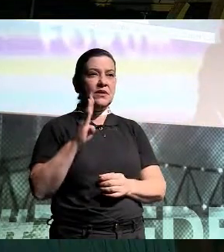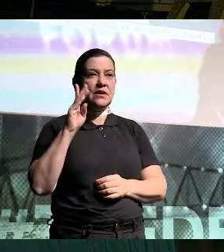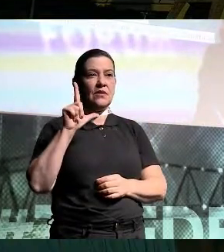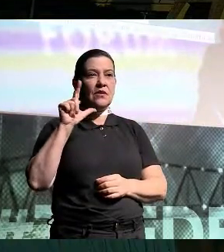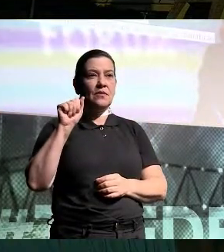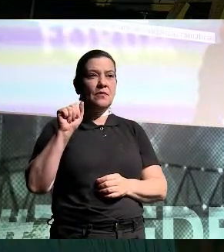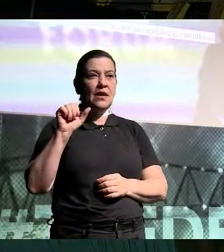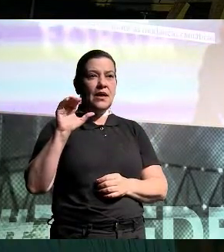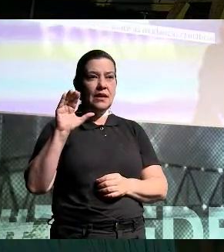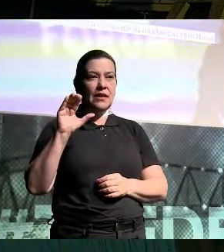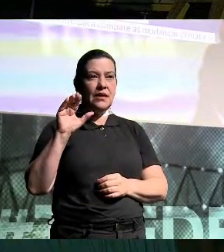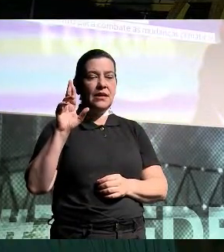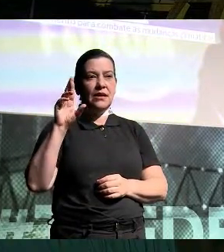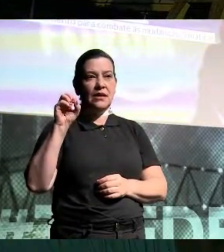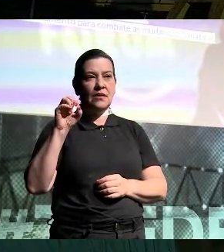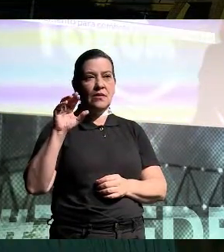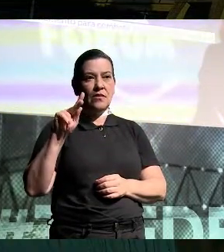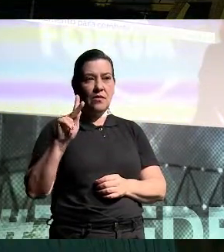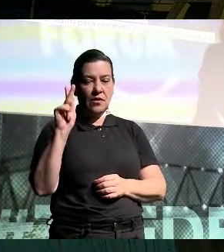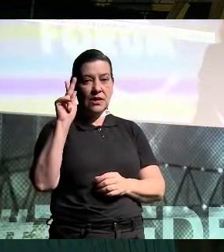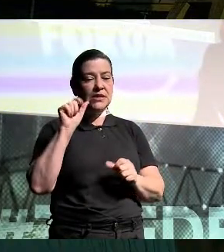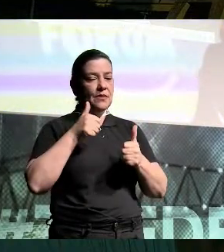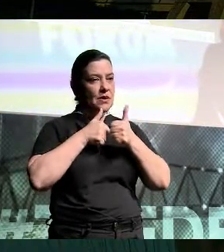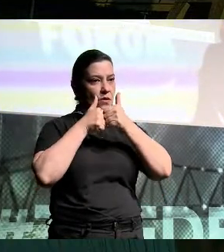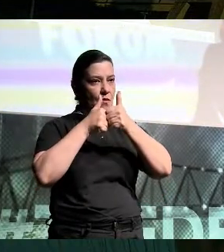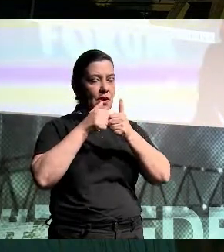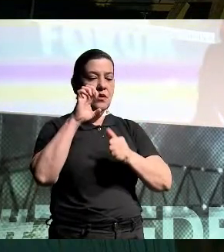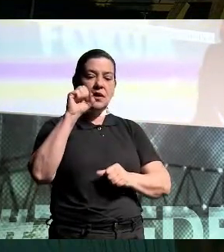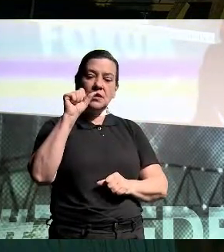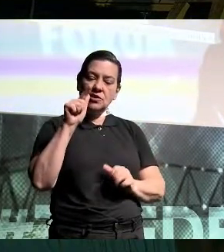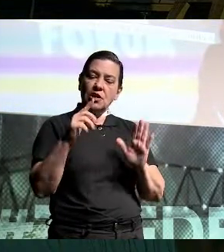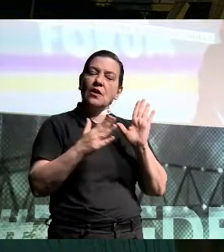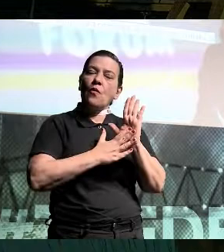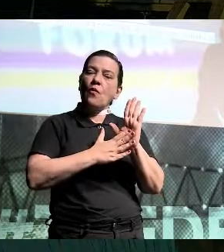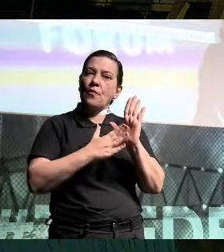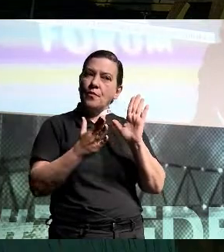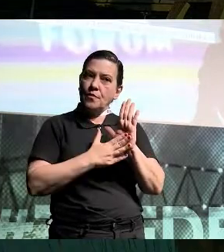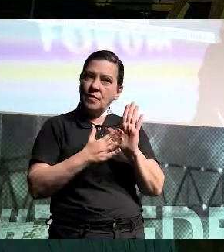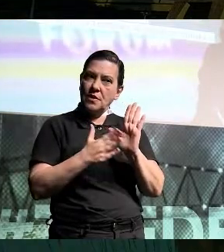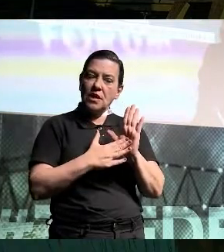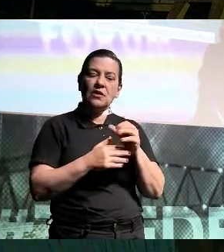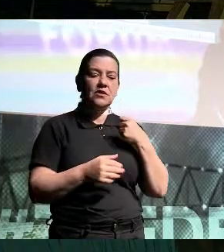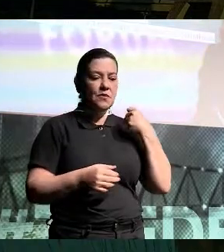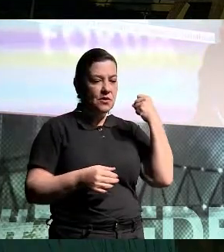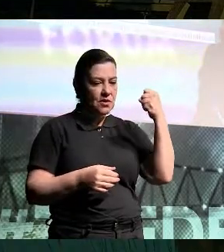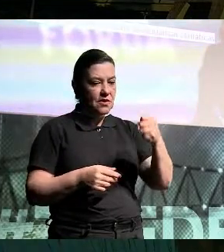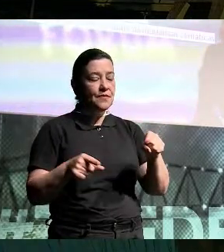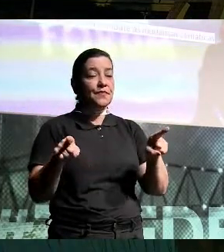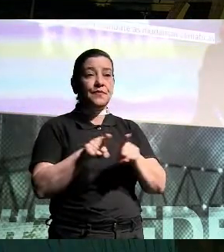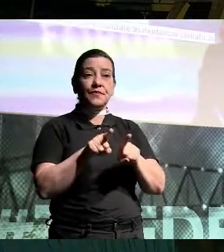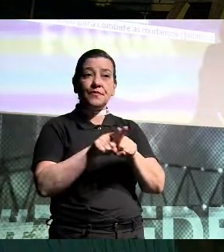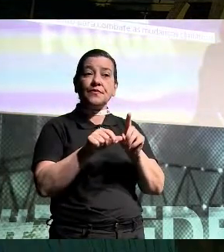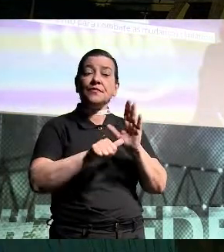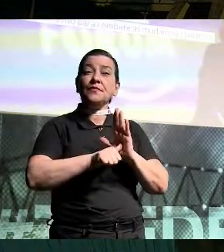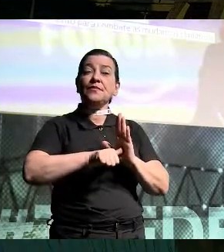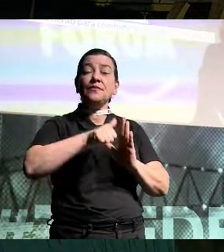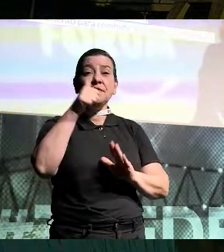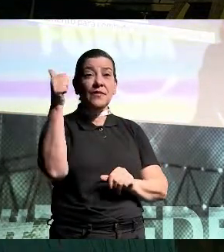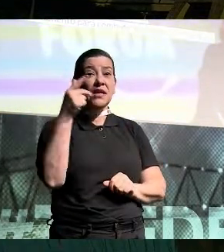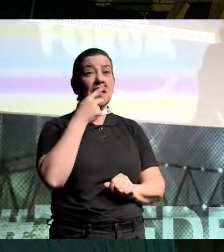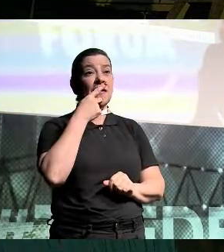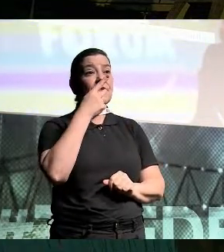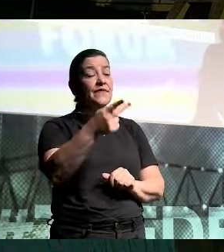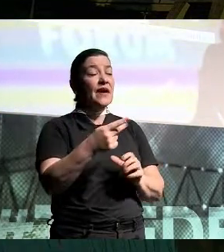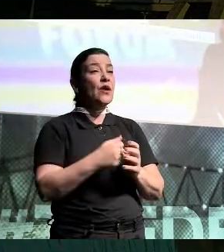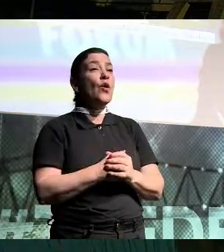ela sempre esteve na vanguarda em relação ao que é a OSG, cobrando muito e se posicionando muito, eles foram, inclusive, um dos primeiros fundos a falar a gente